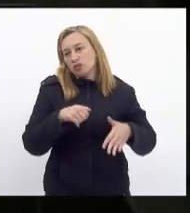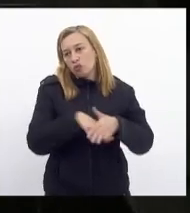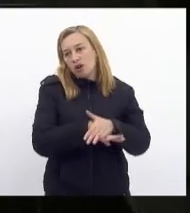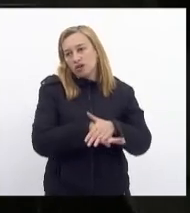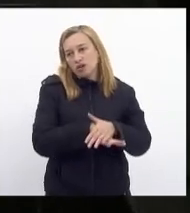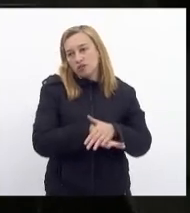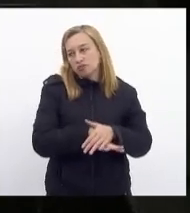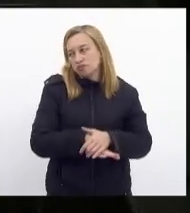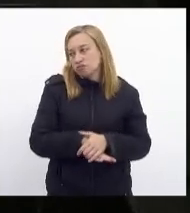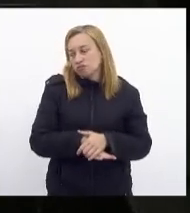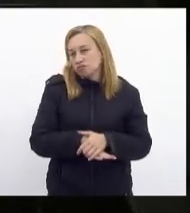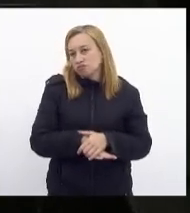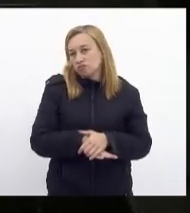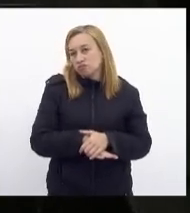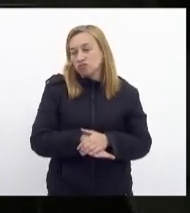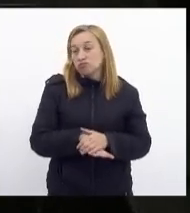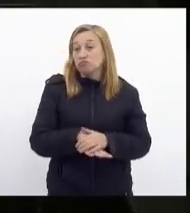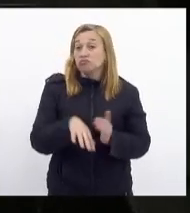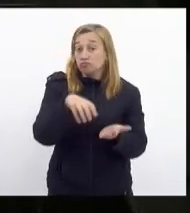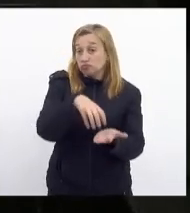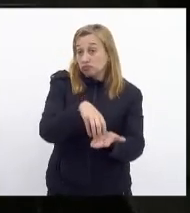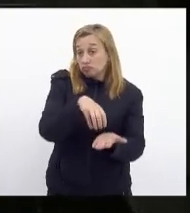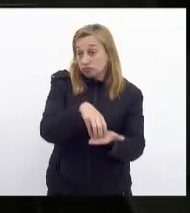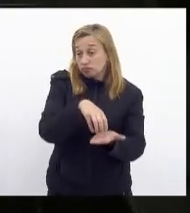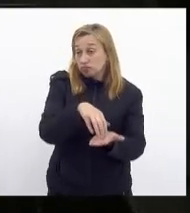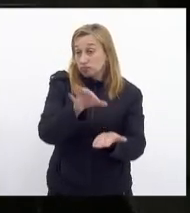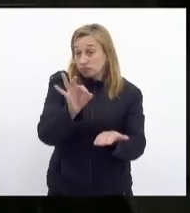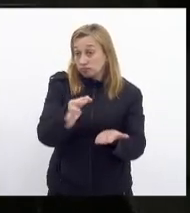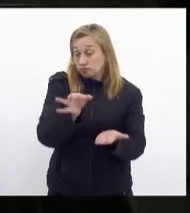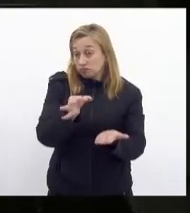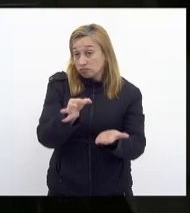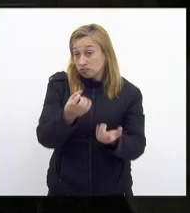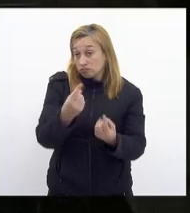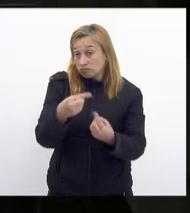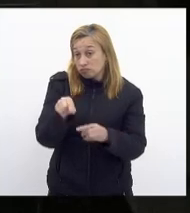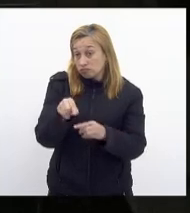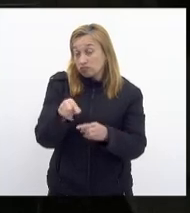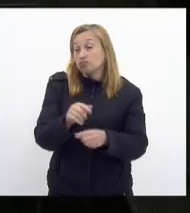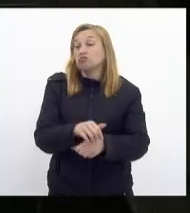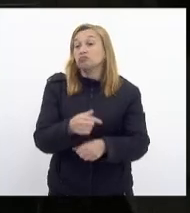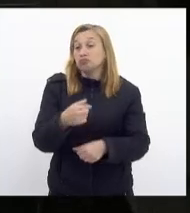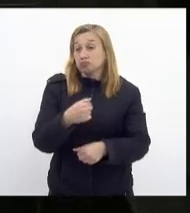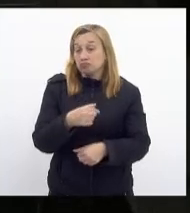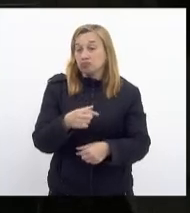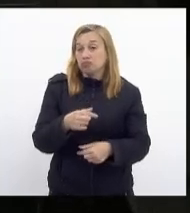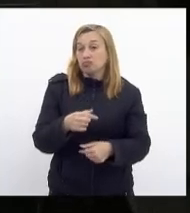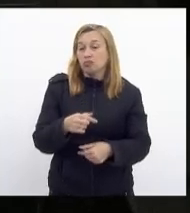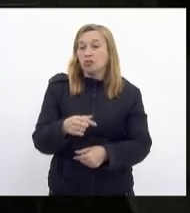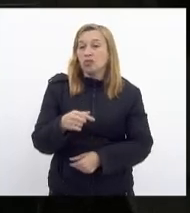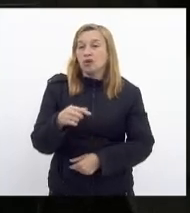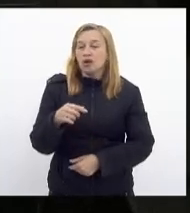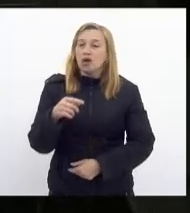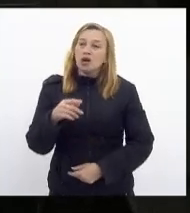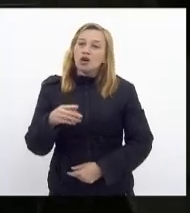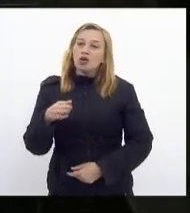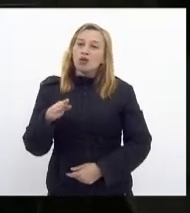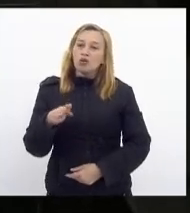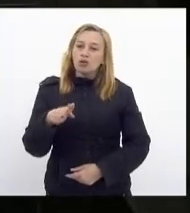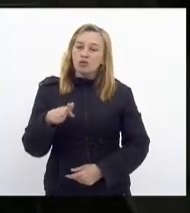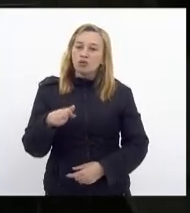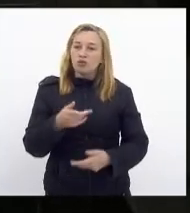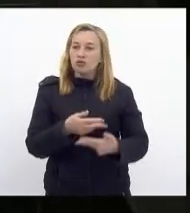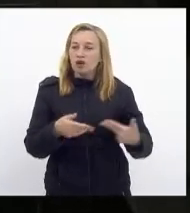e na rede fui duramente atacado por militantes bolsonaristas